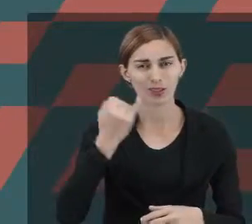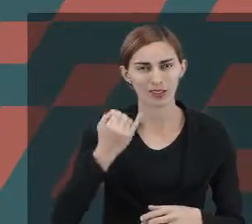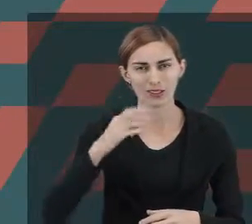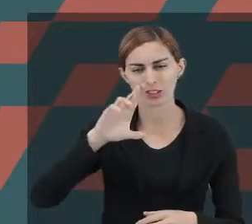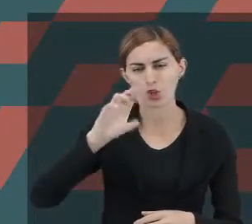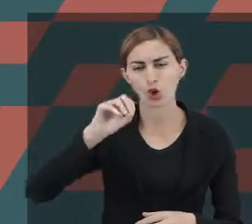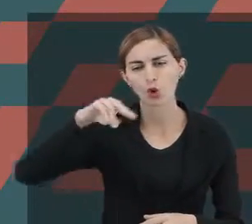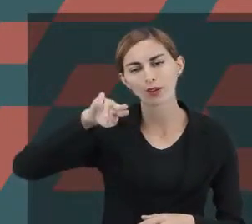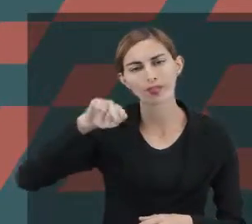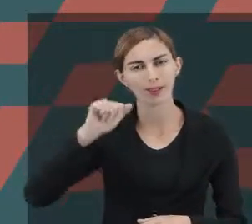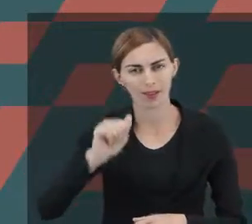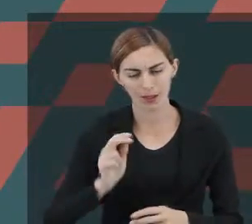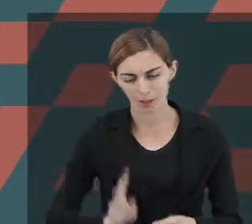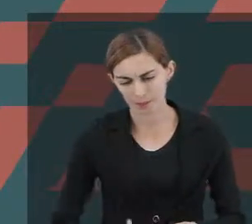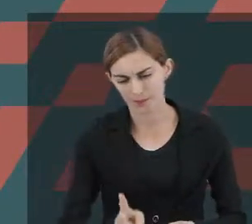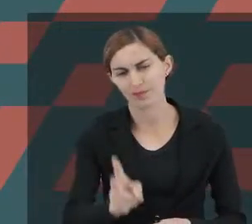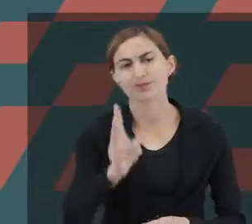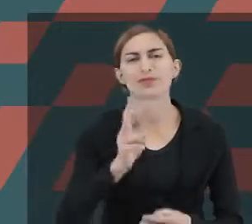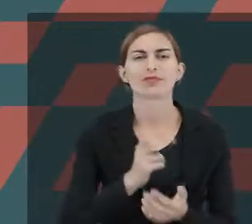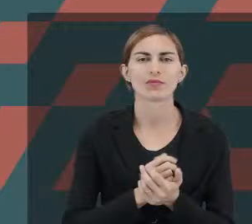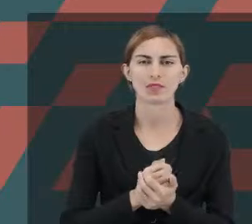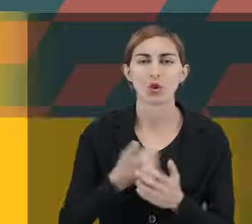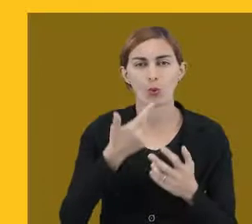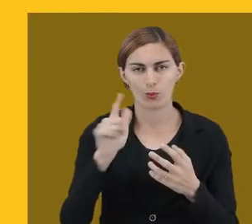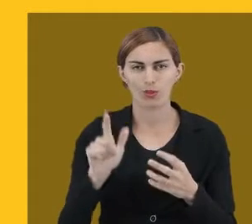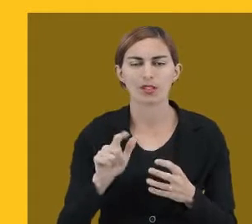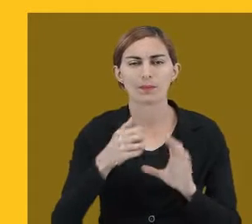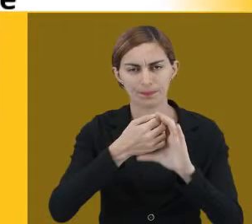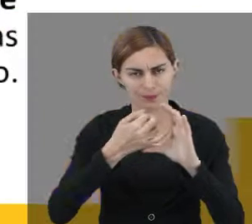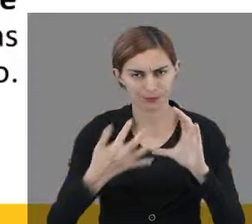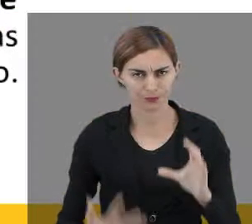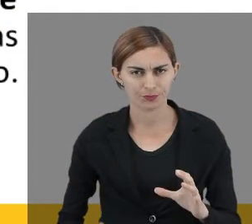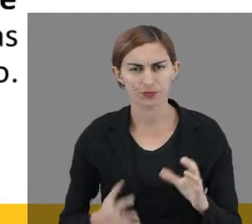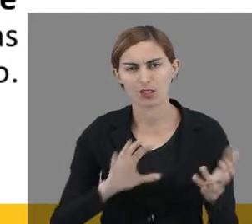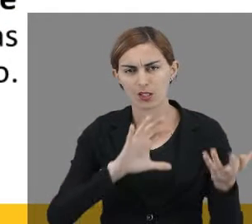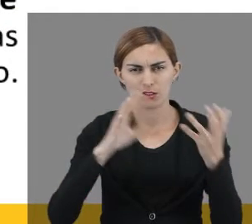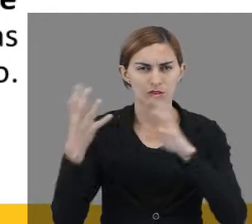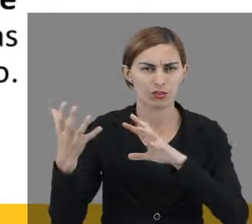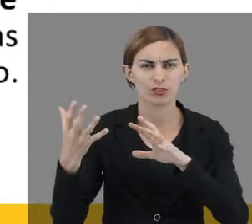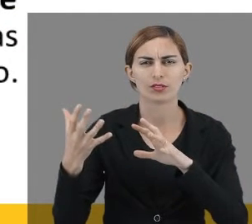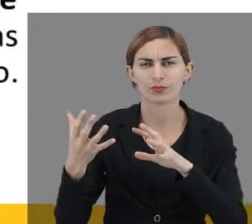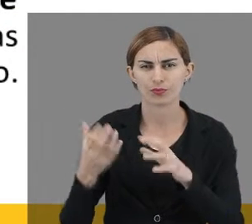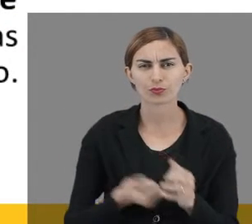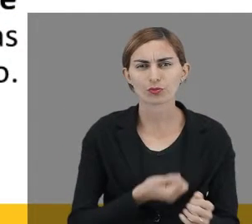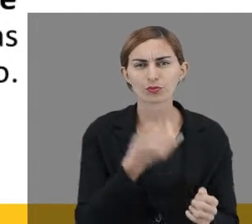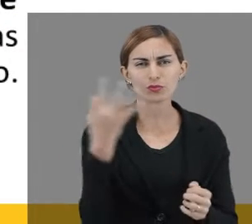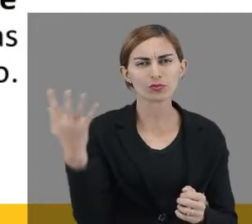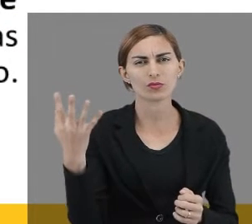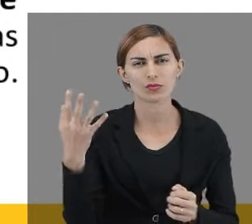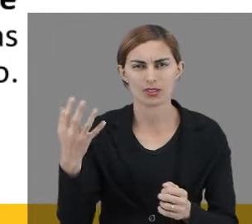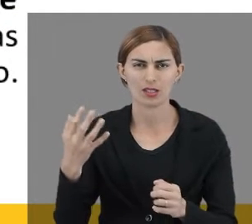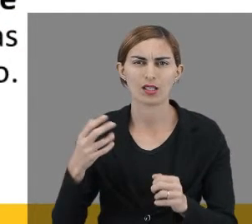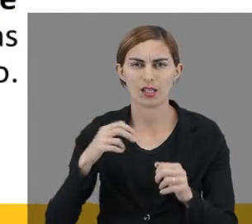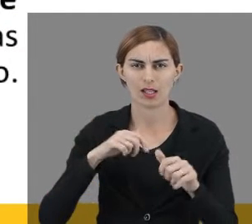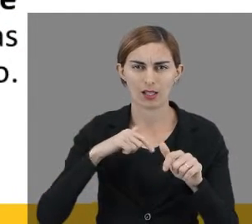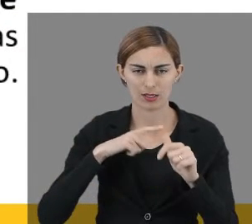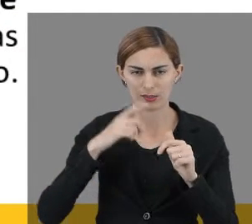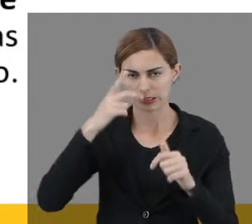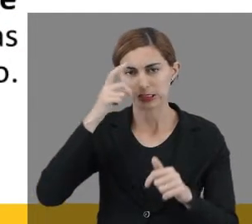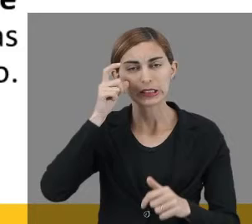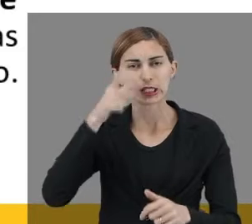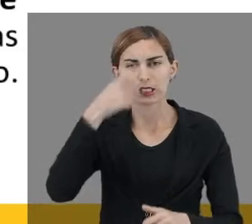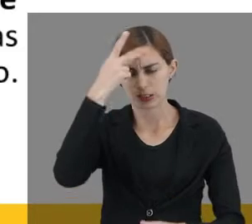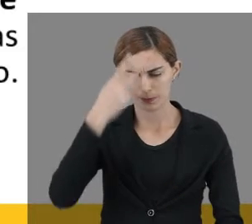rotina para essas crianças. Uma sétima dimensão é caracterizada pelo transtorno qualitativo do sentido da atividade própria.